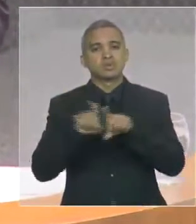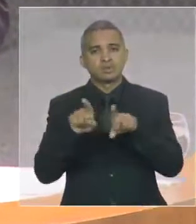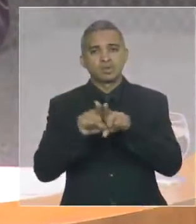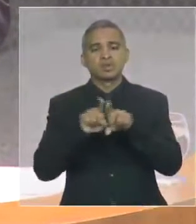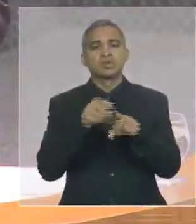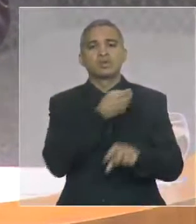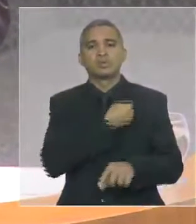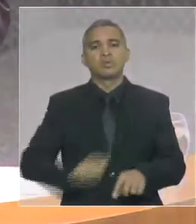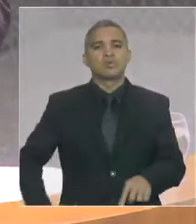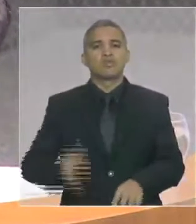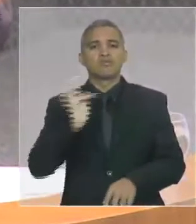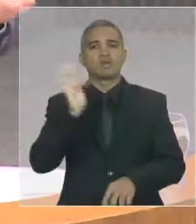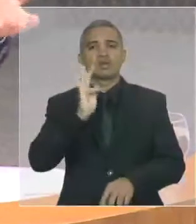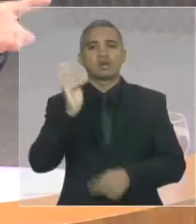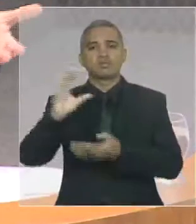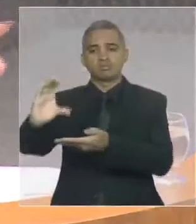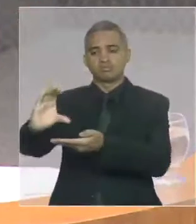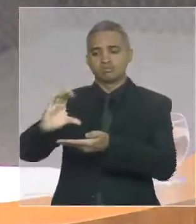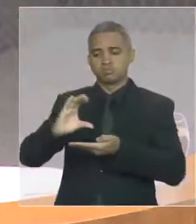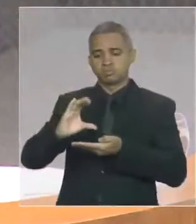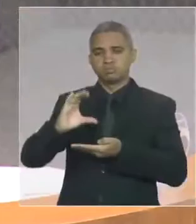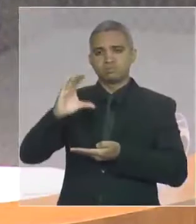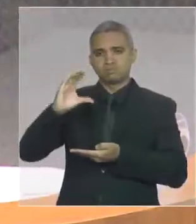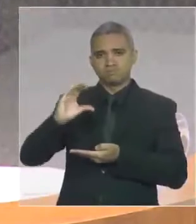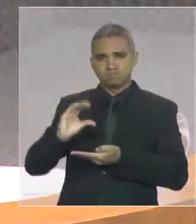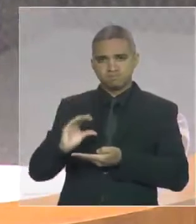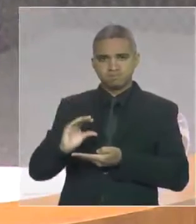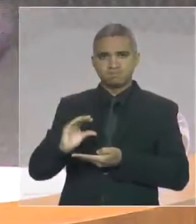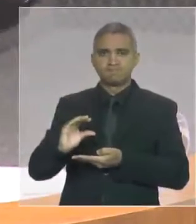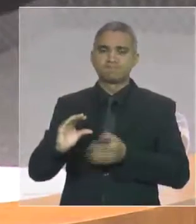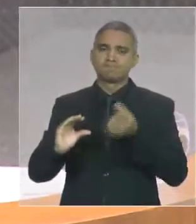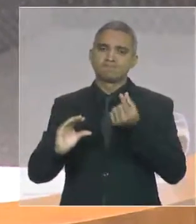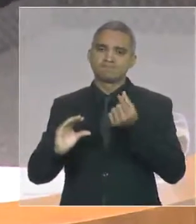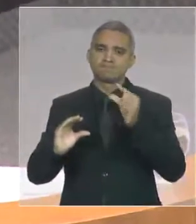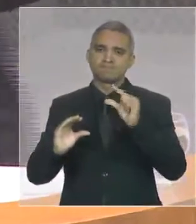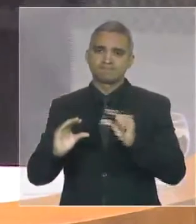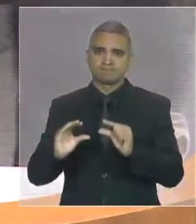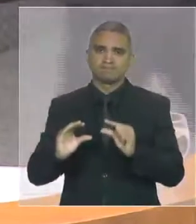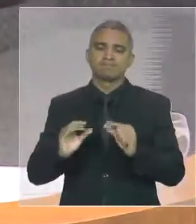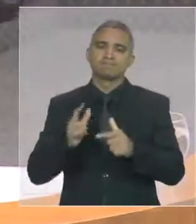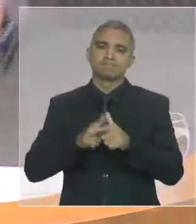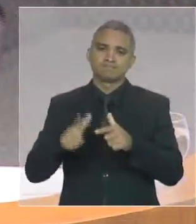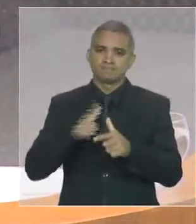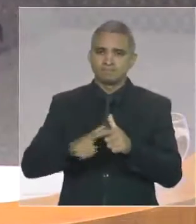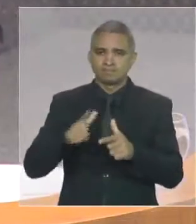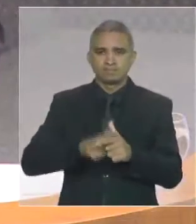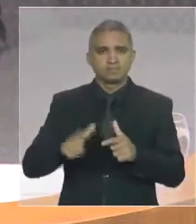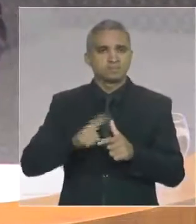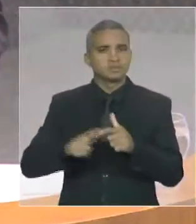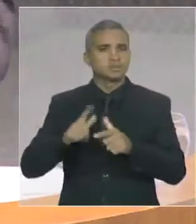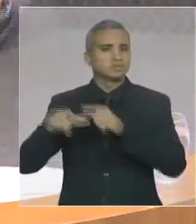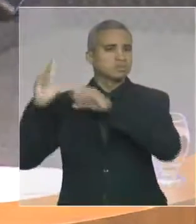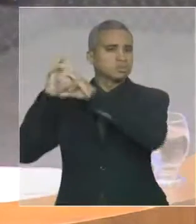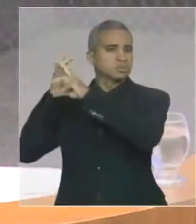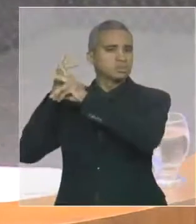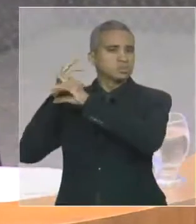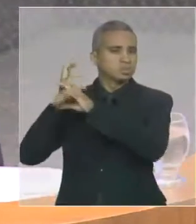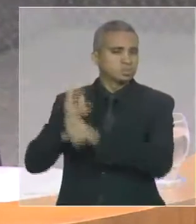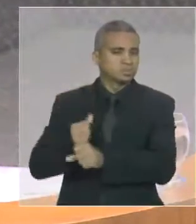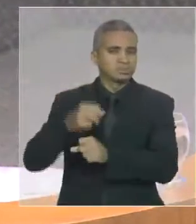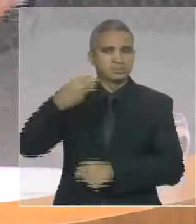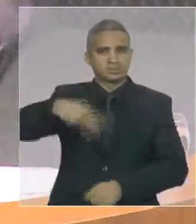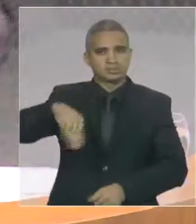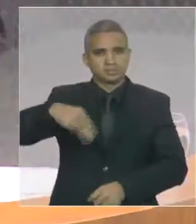Estado. E todas as senhoras e senhores sabem que, em razão de problemas históricos do Maranhão, nós temos uma